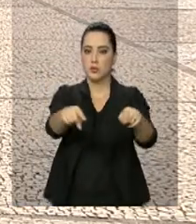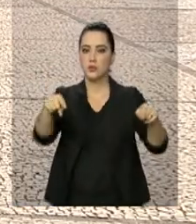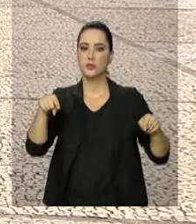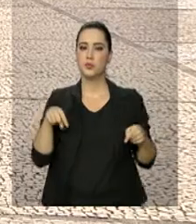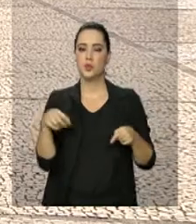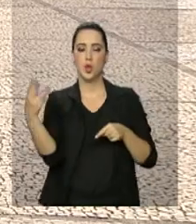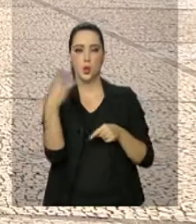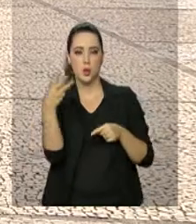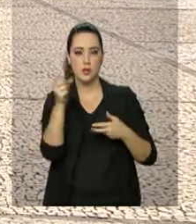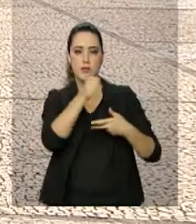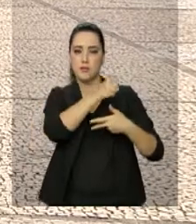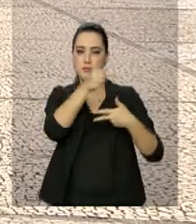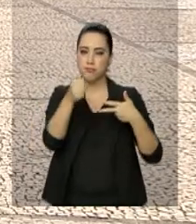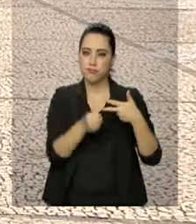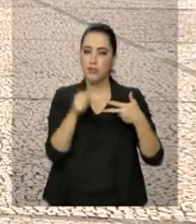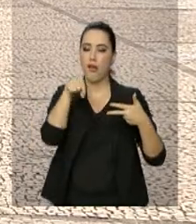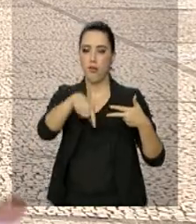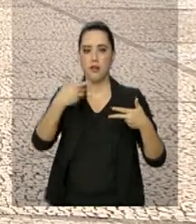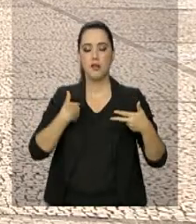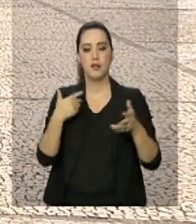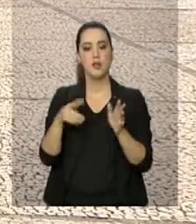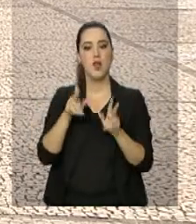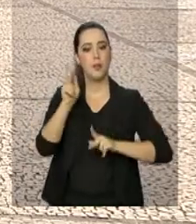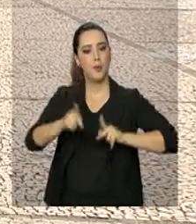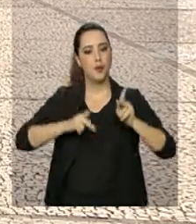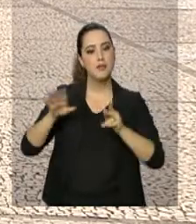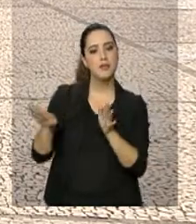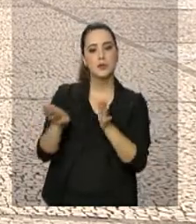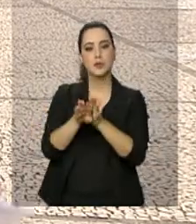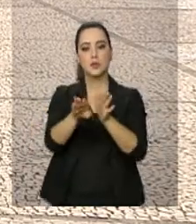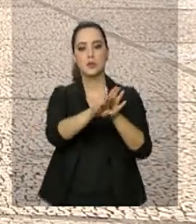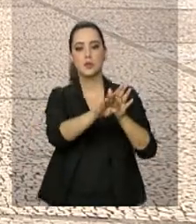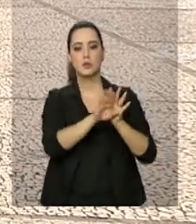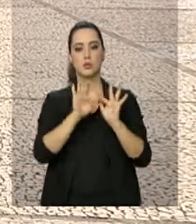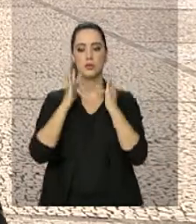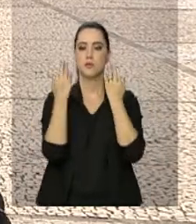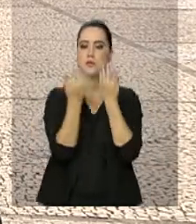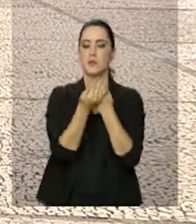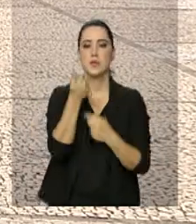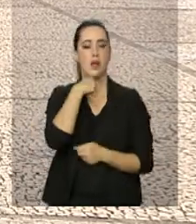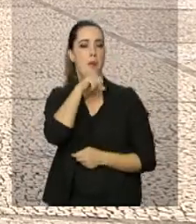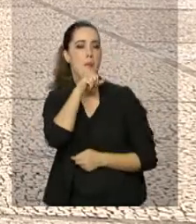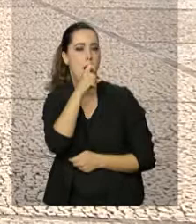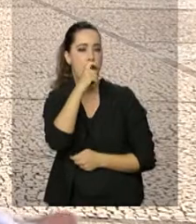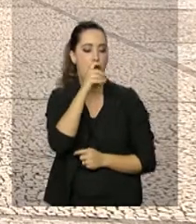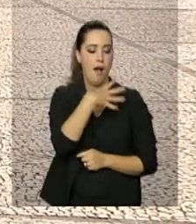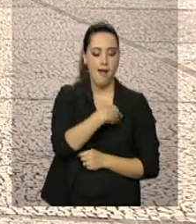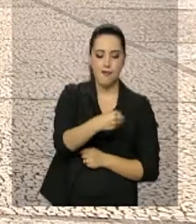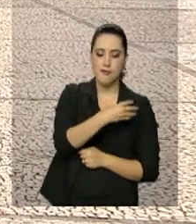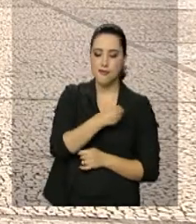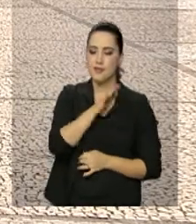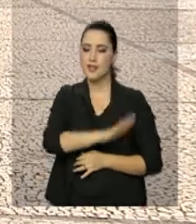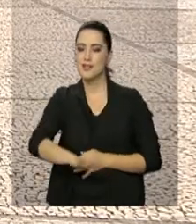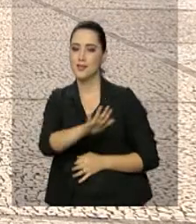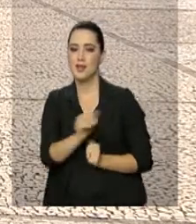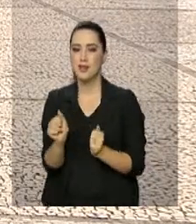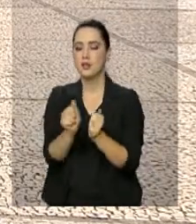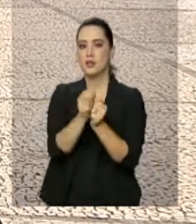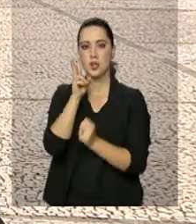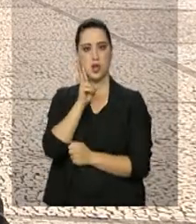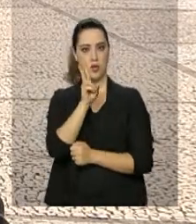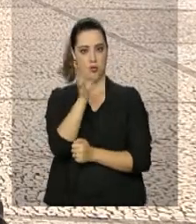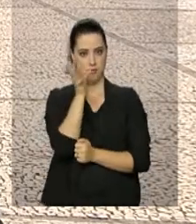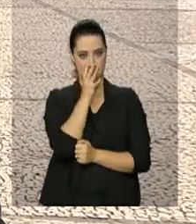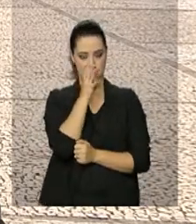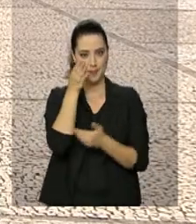hora, e neste período o público foi chegando, famílias, pais, mães, crianças, que vieram acompanhar